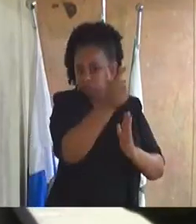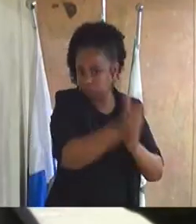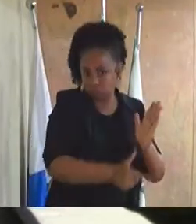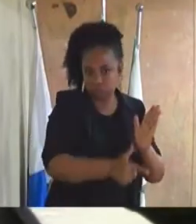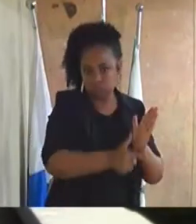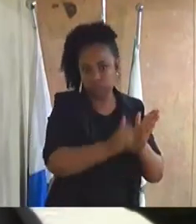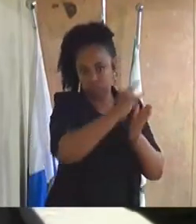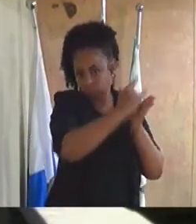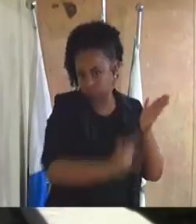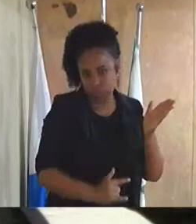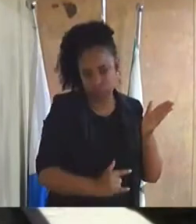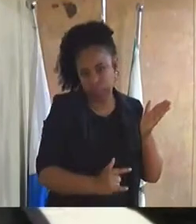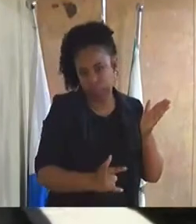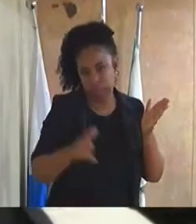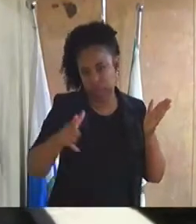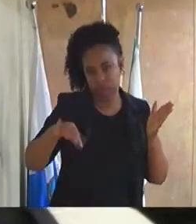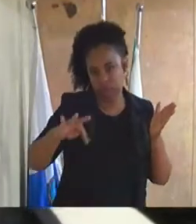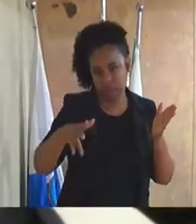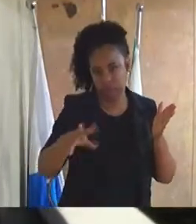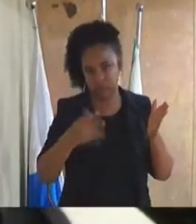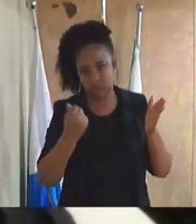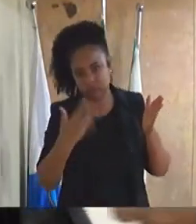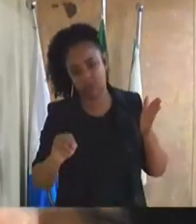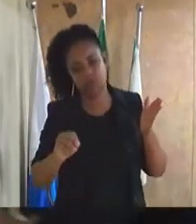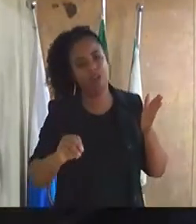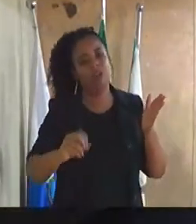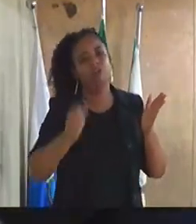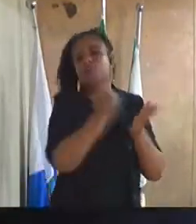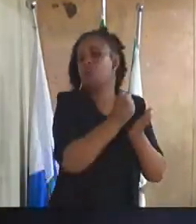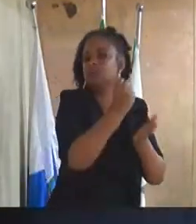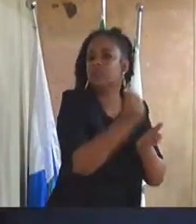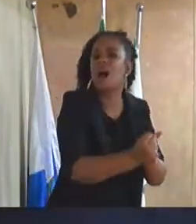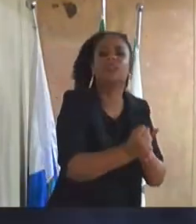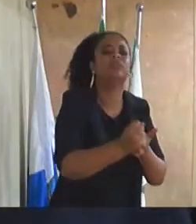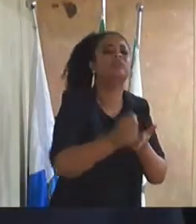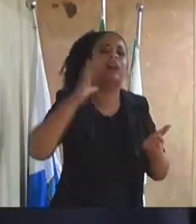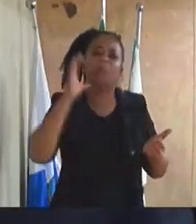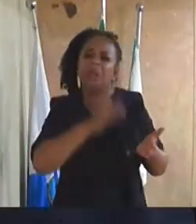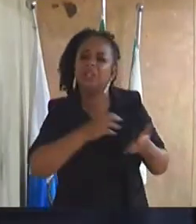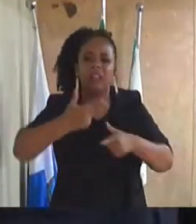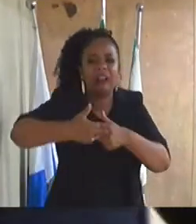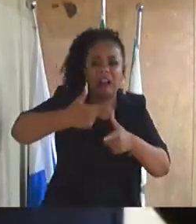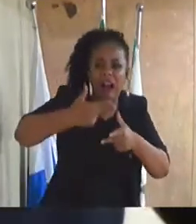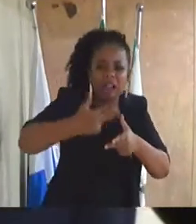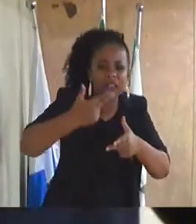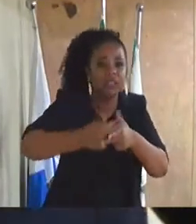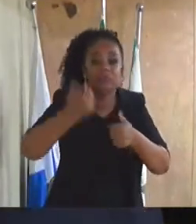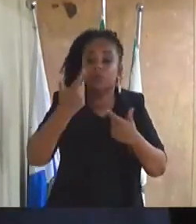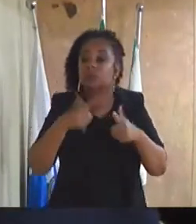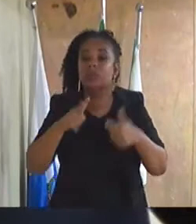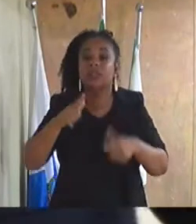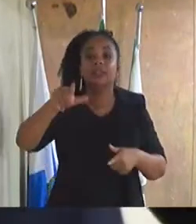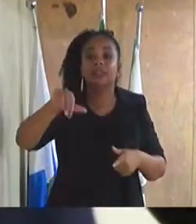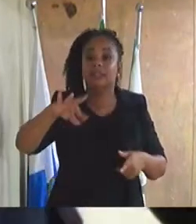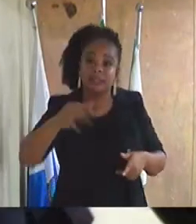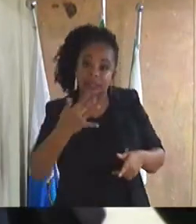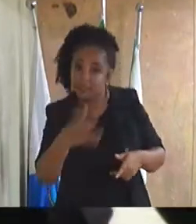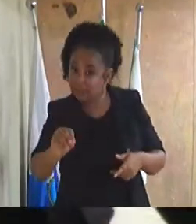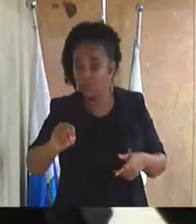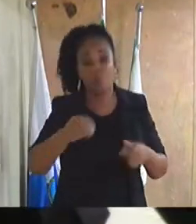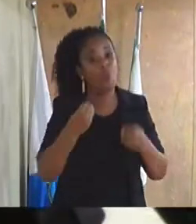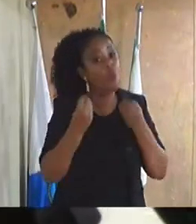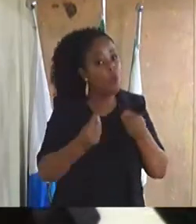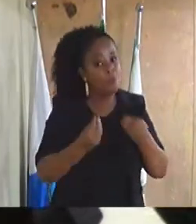como vossa excelência pode ter participado das licitações se os contratos emergenciais não tem licitações então essa